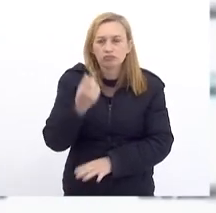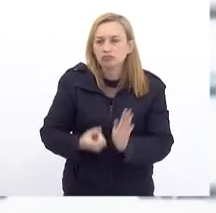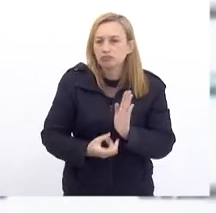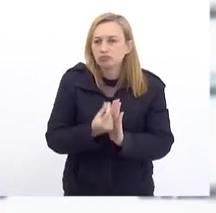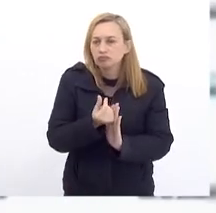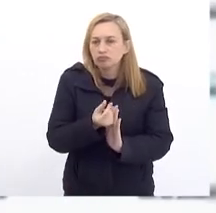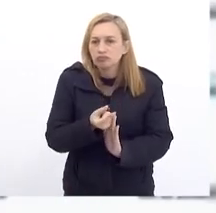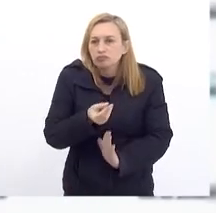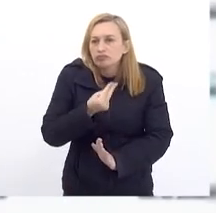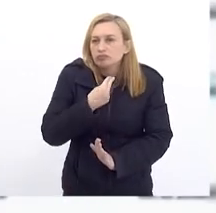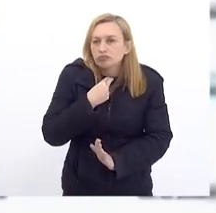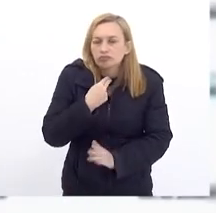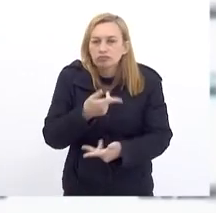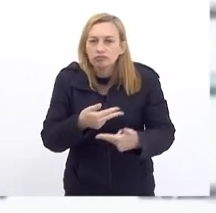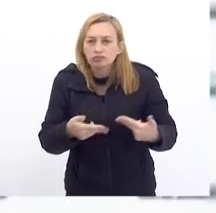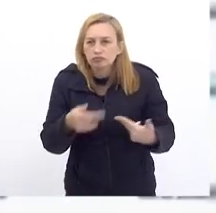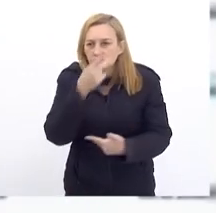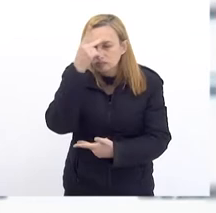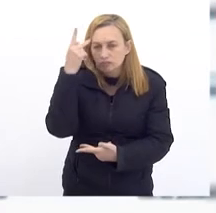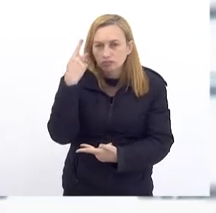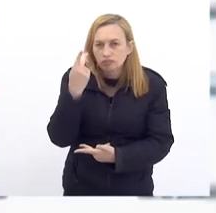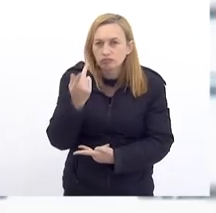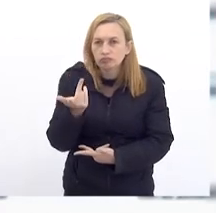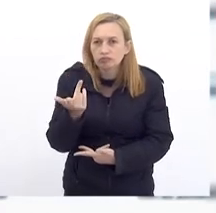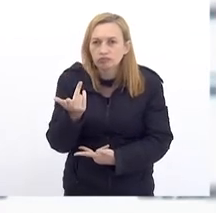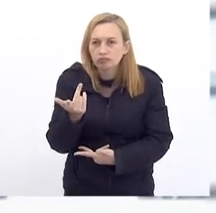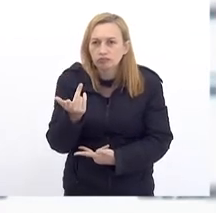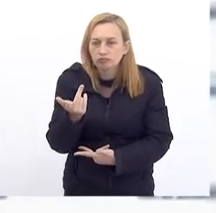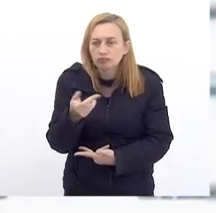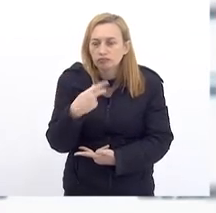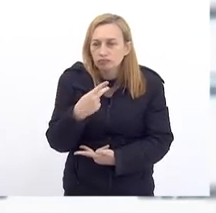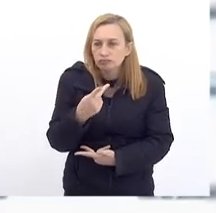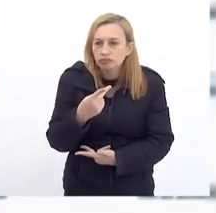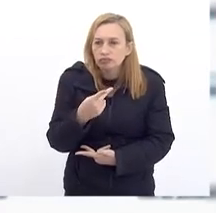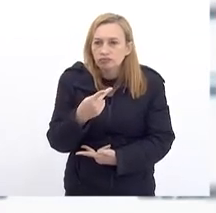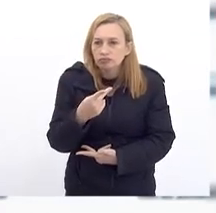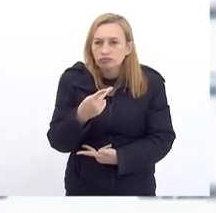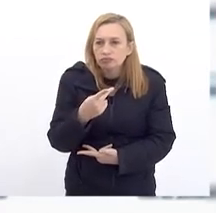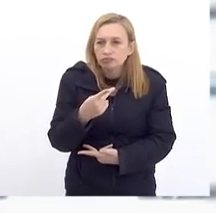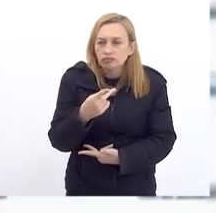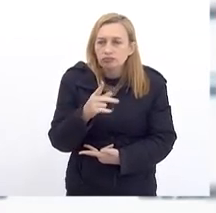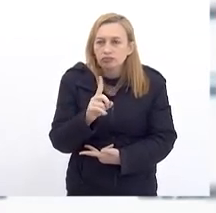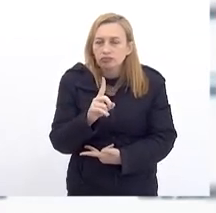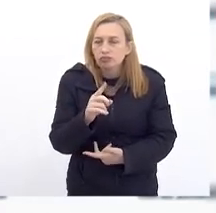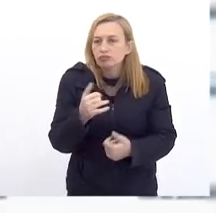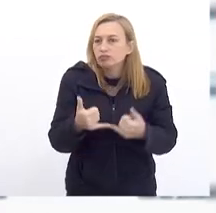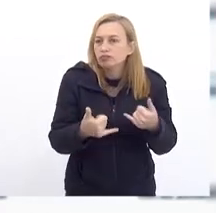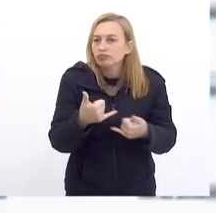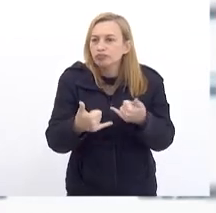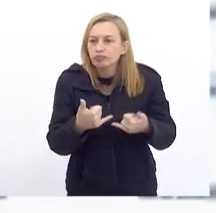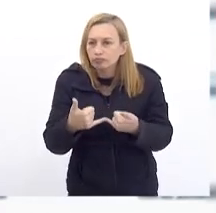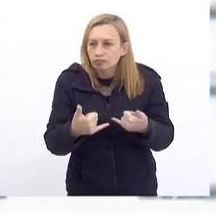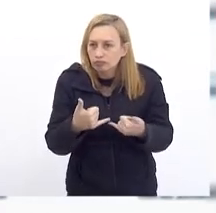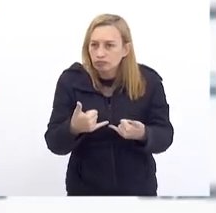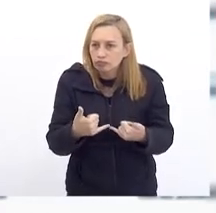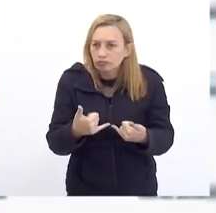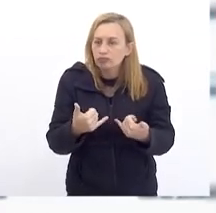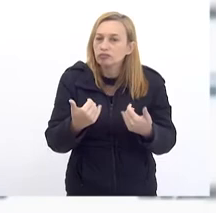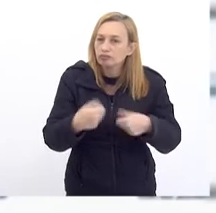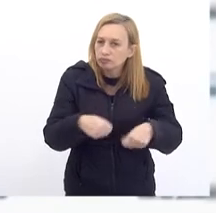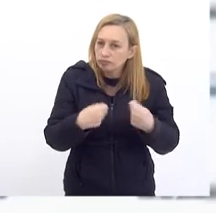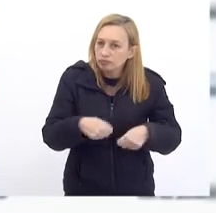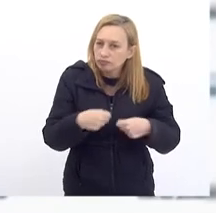pode Como muitas Pessoas Dizem Não é uma Peça de ficção Não Ela deve Ser uma